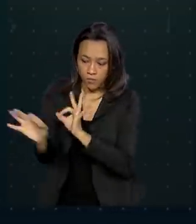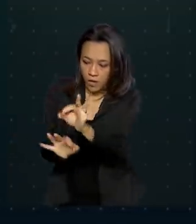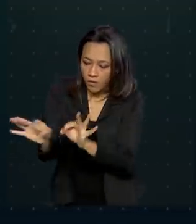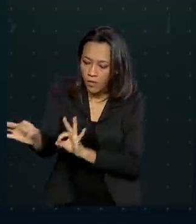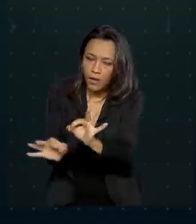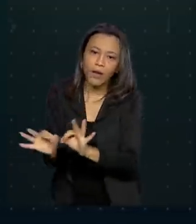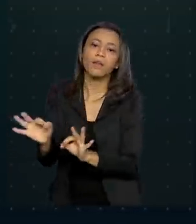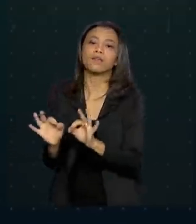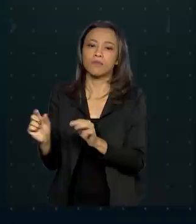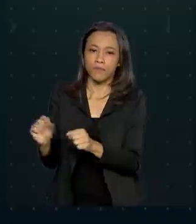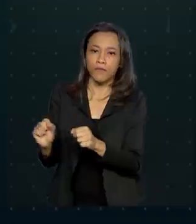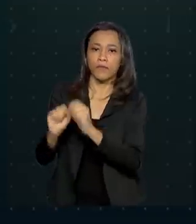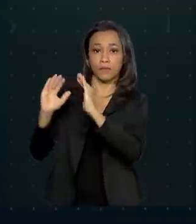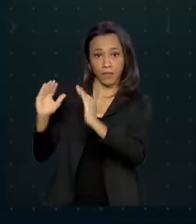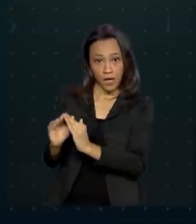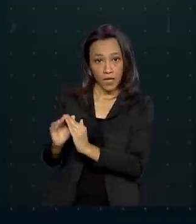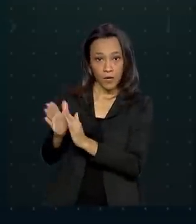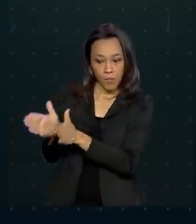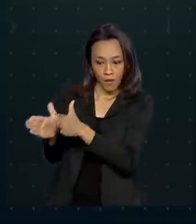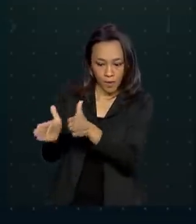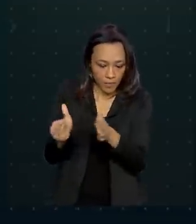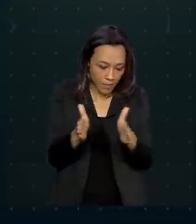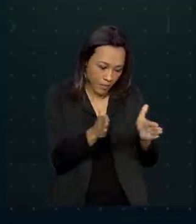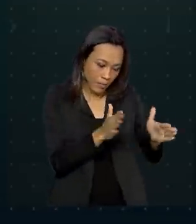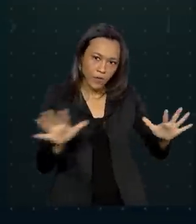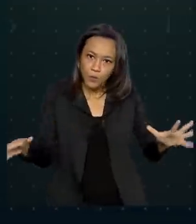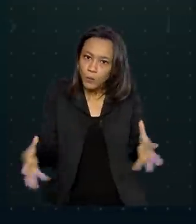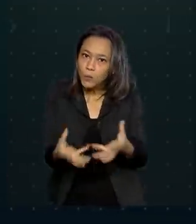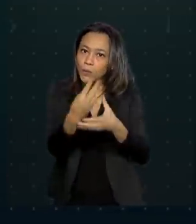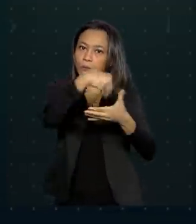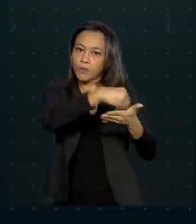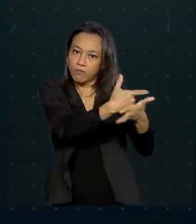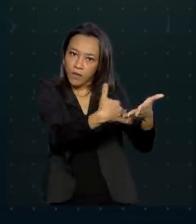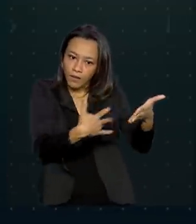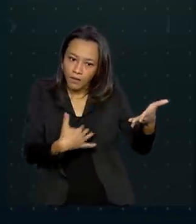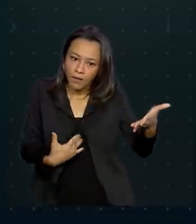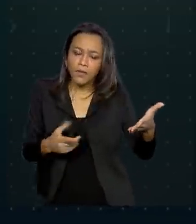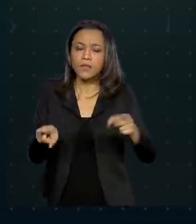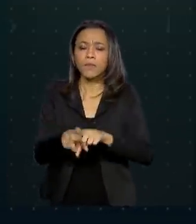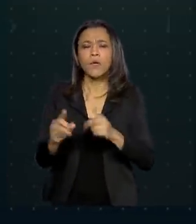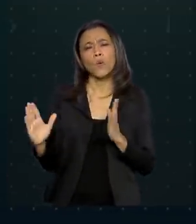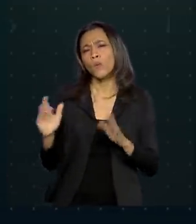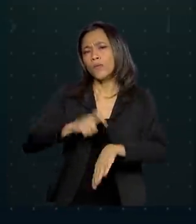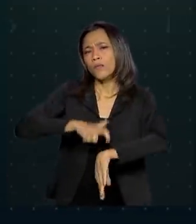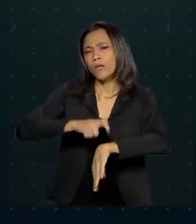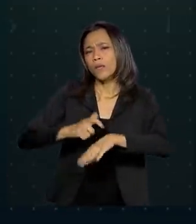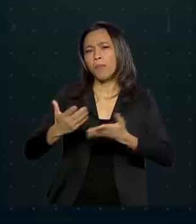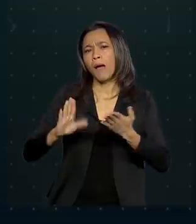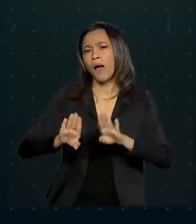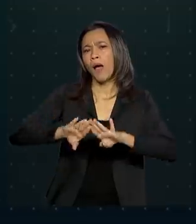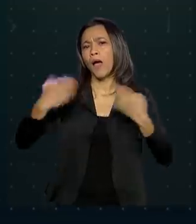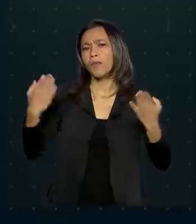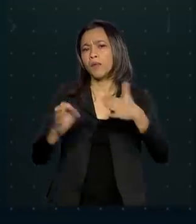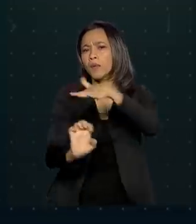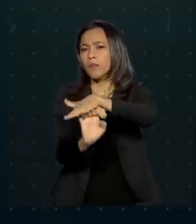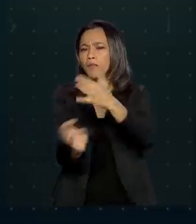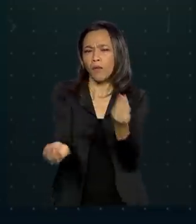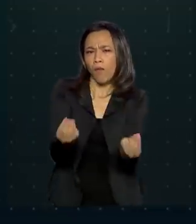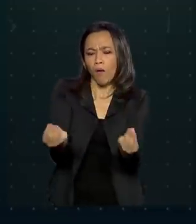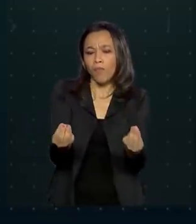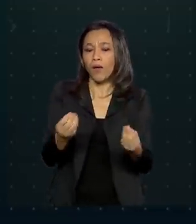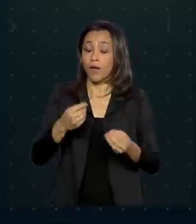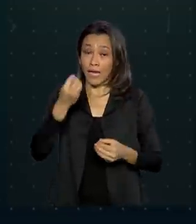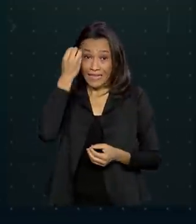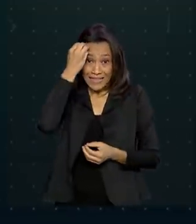consumo em casa. O mapa também mostra o tempo para a abertura de uma empresa no Brasil, que é em média de